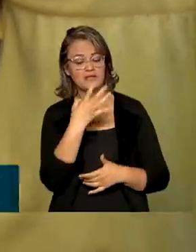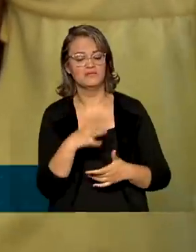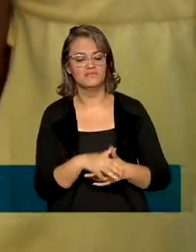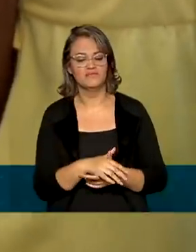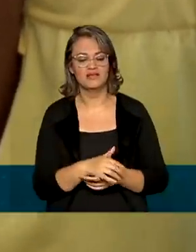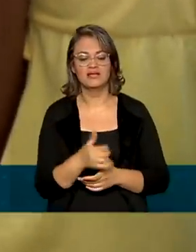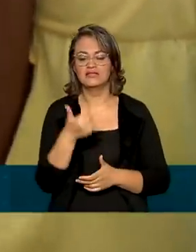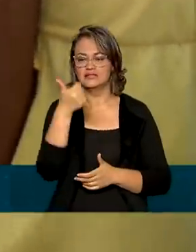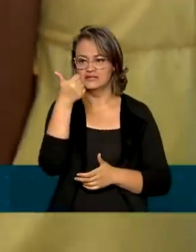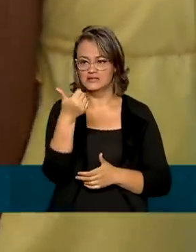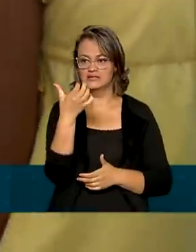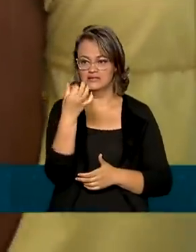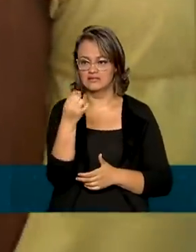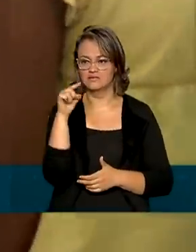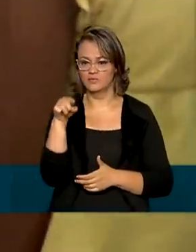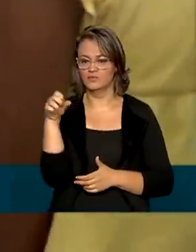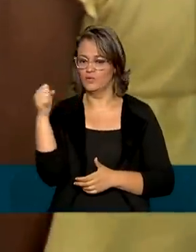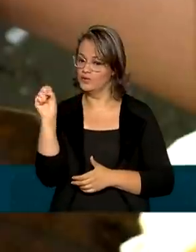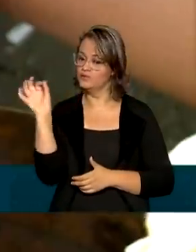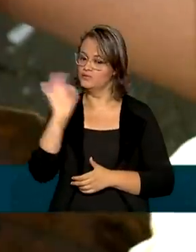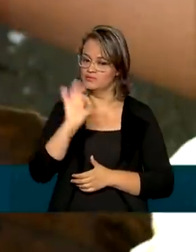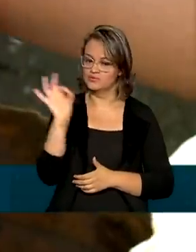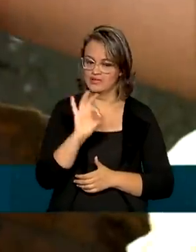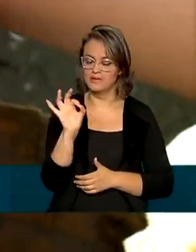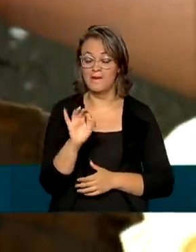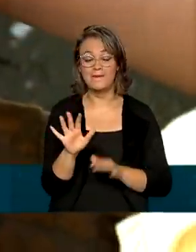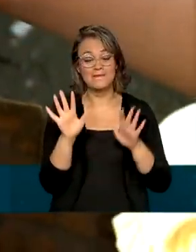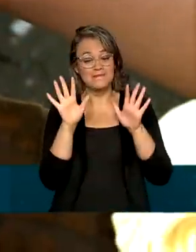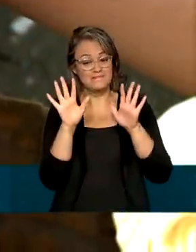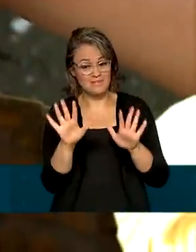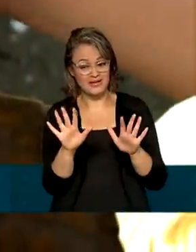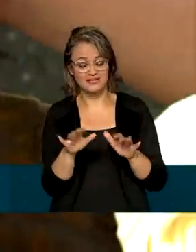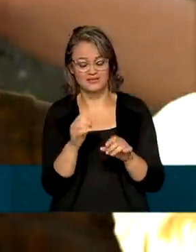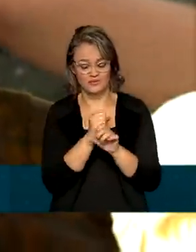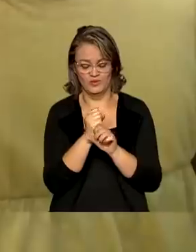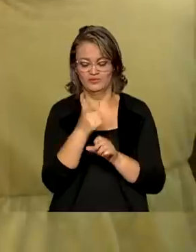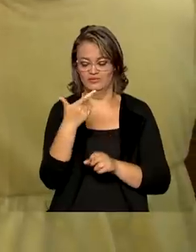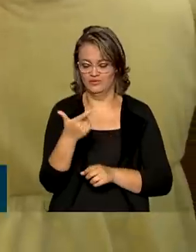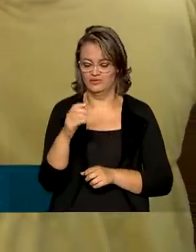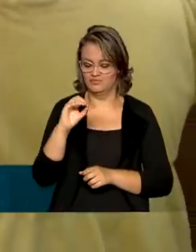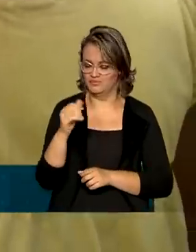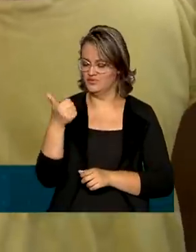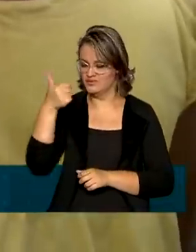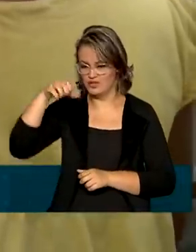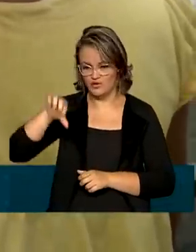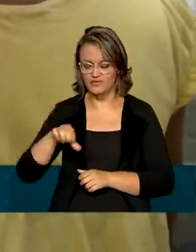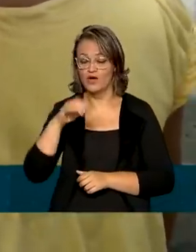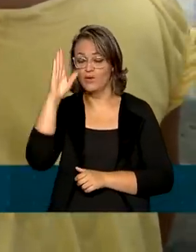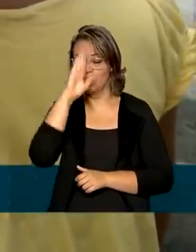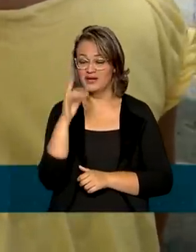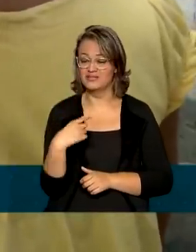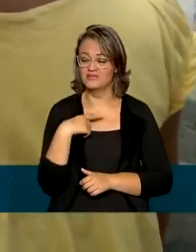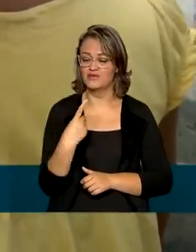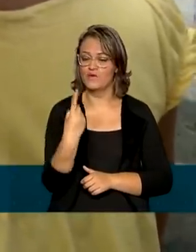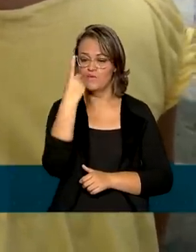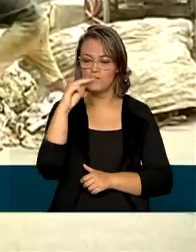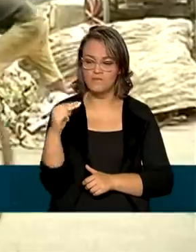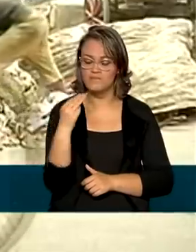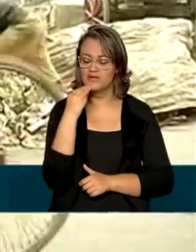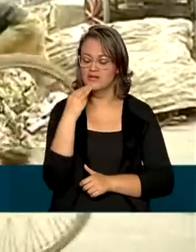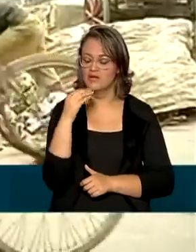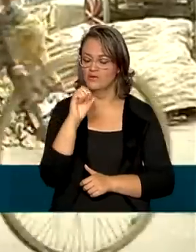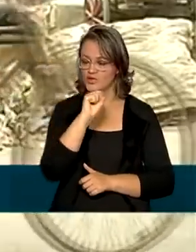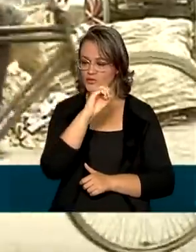16,8%. Ainda assim, em 2019, o Brasil teve 1,8 milhão